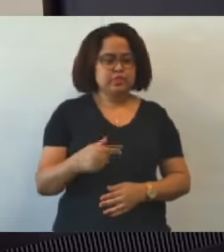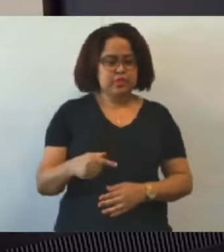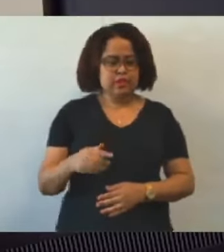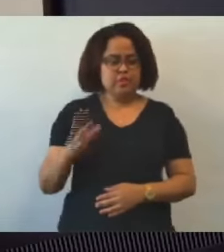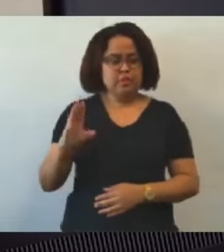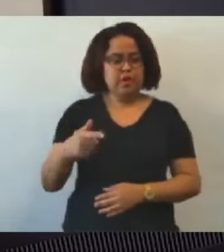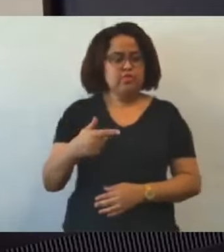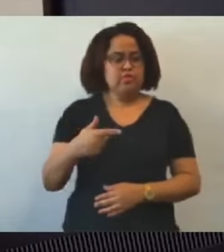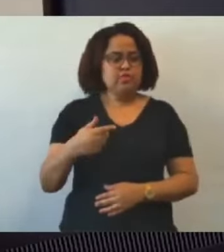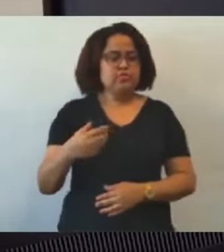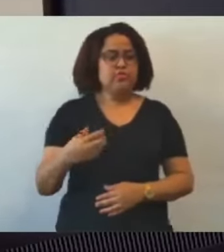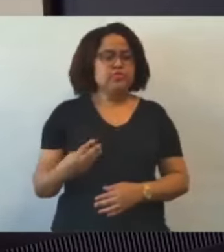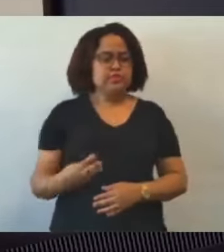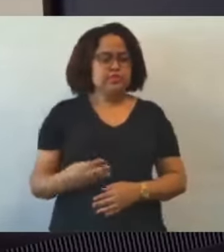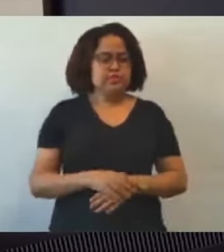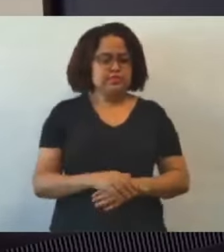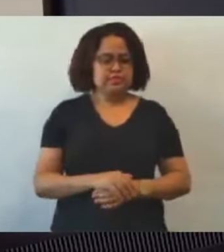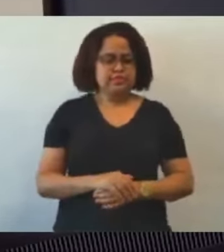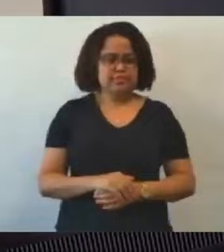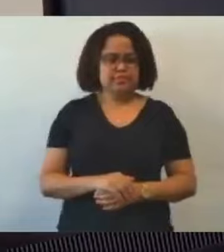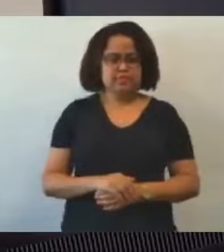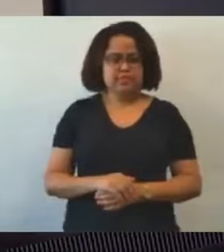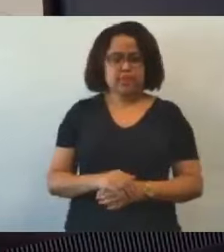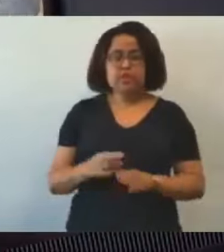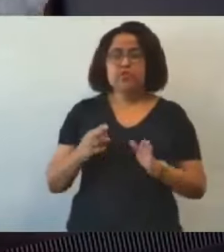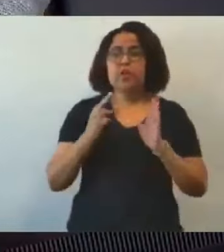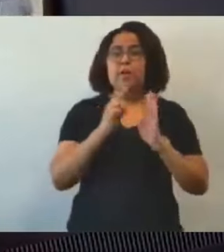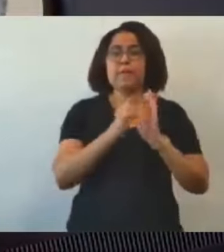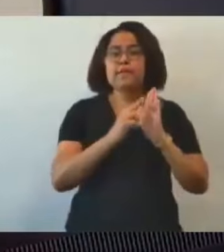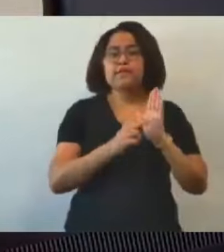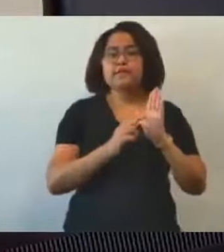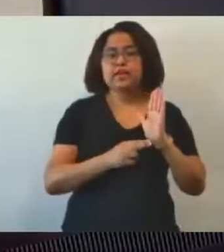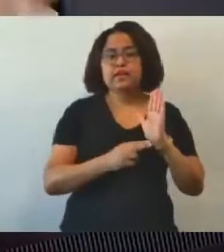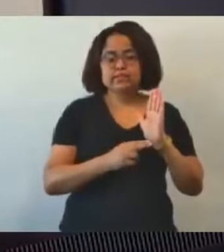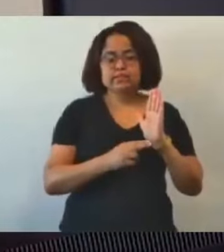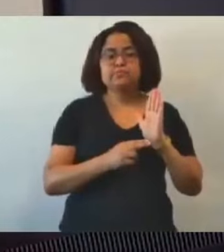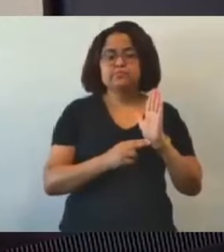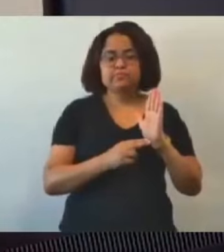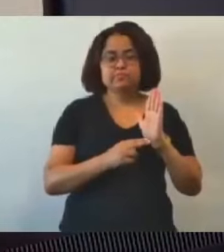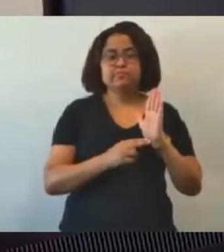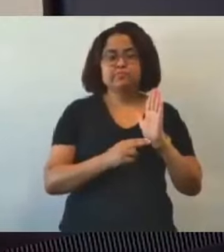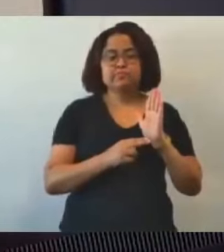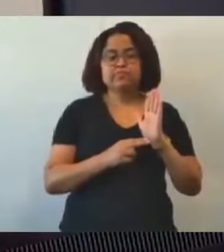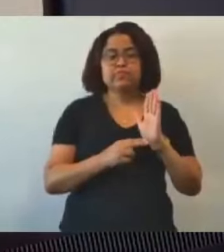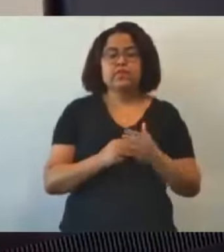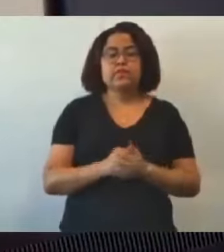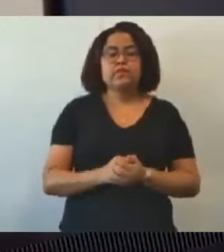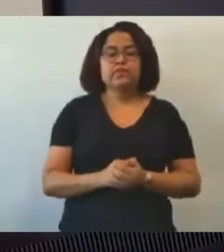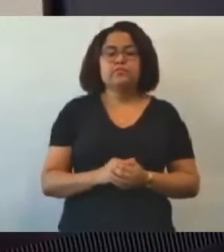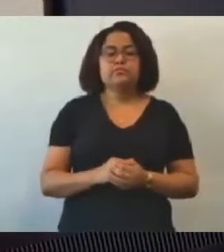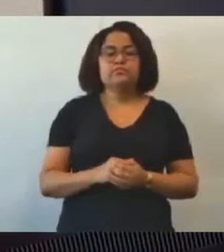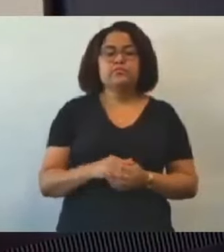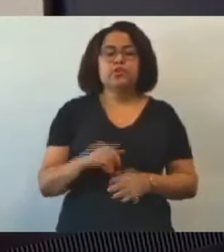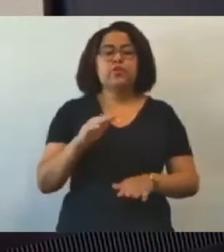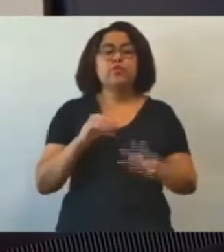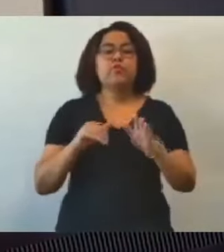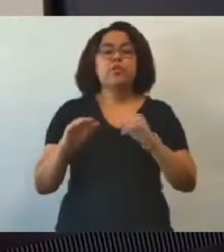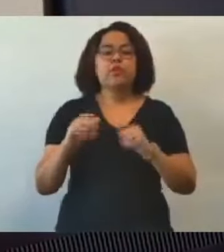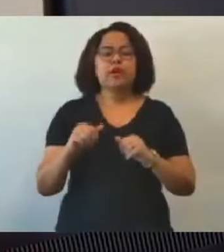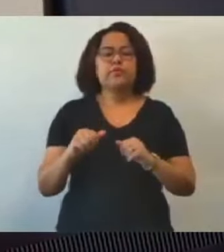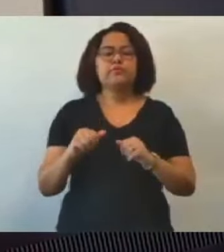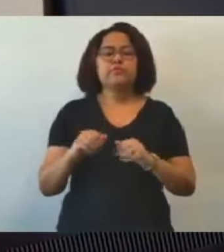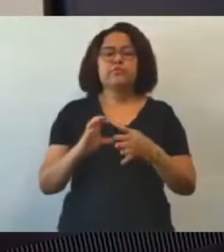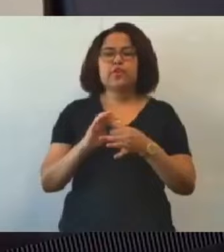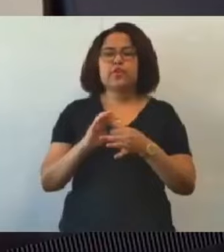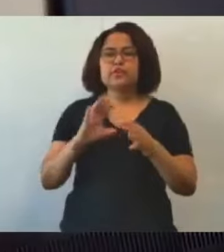chamar a presença dos vereadores, aliás, convocar e pedir a